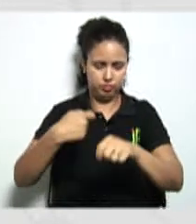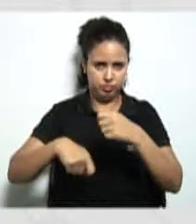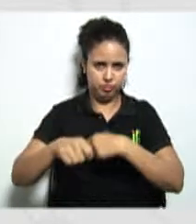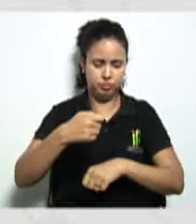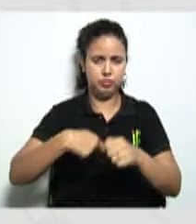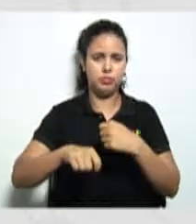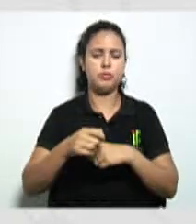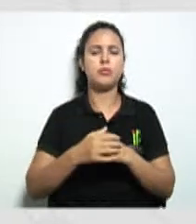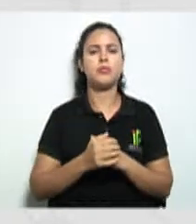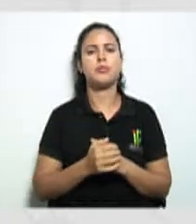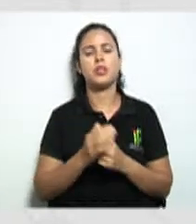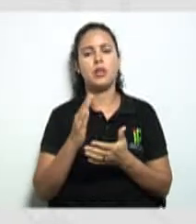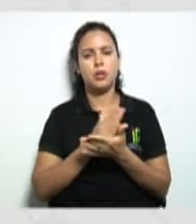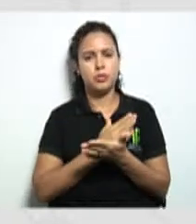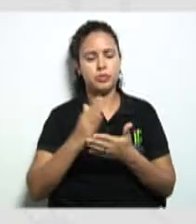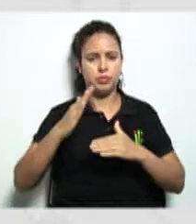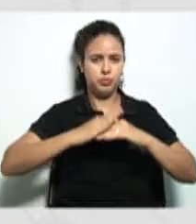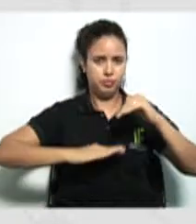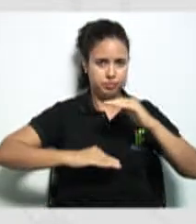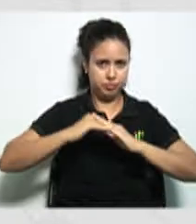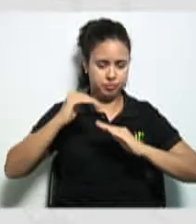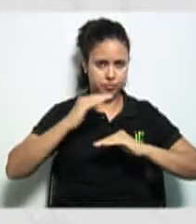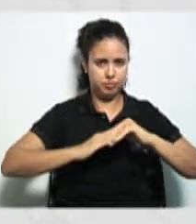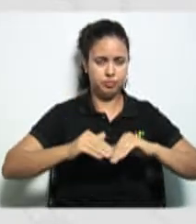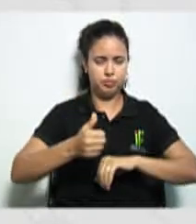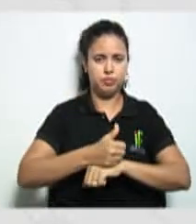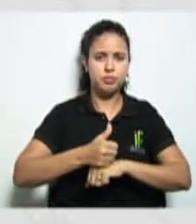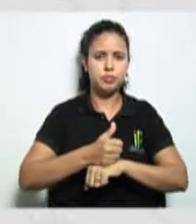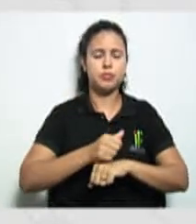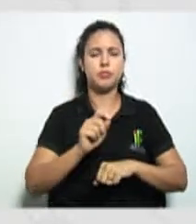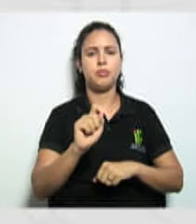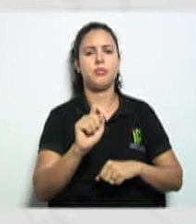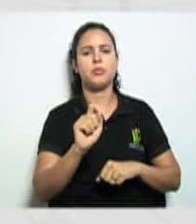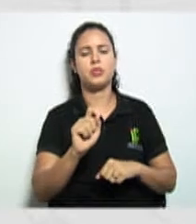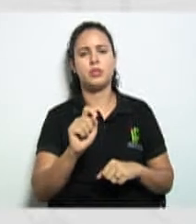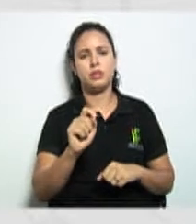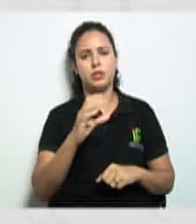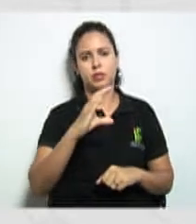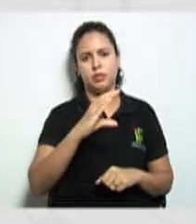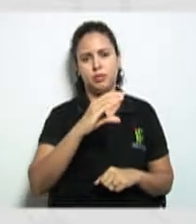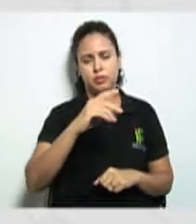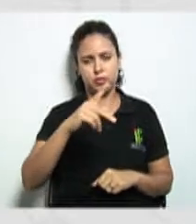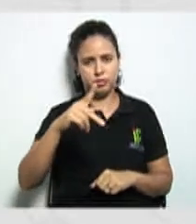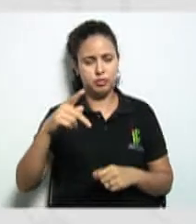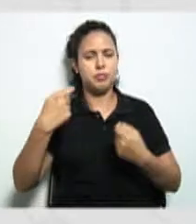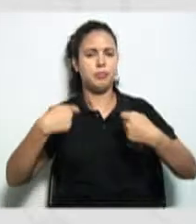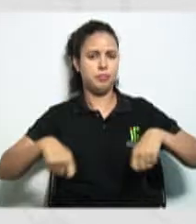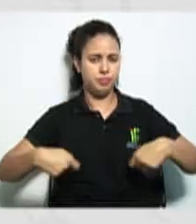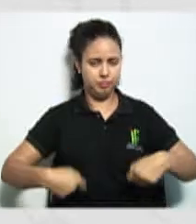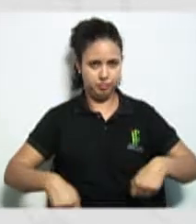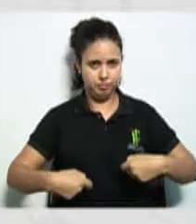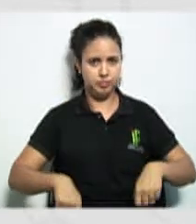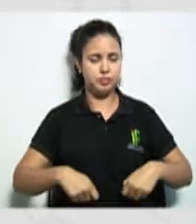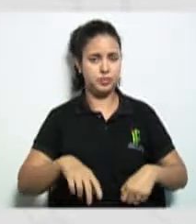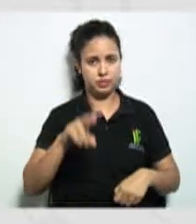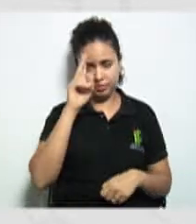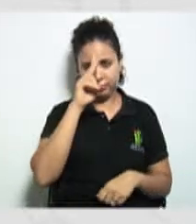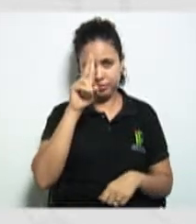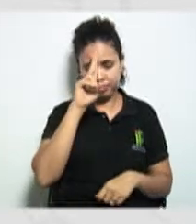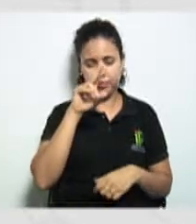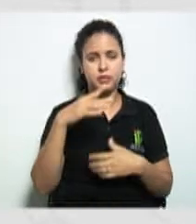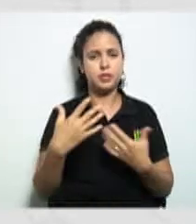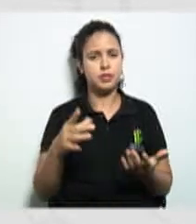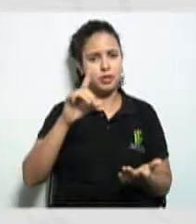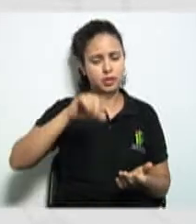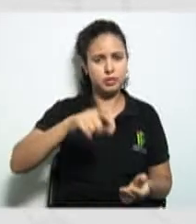da questão de alguns profissionais que a cooperativa irá precisar né então um deles aqui ó